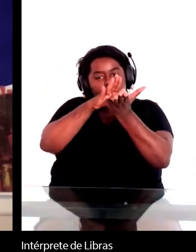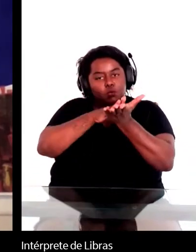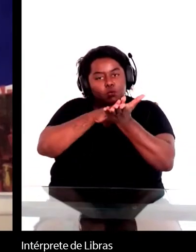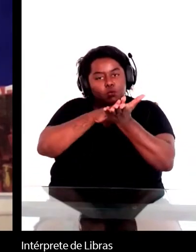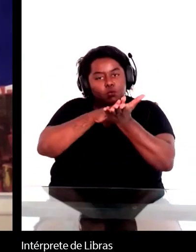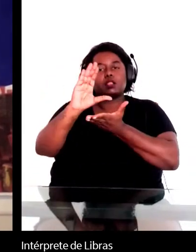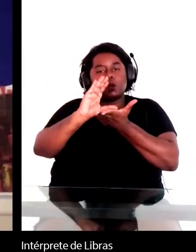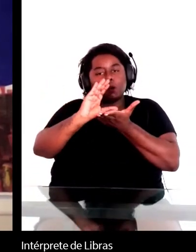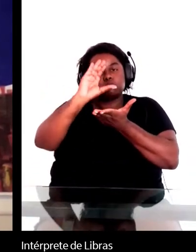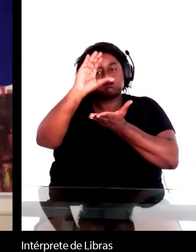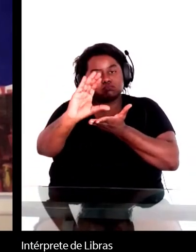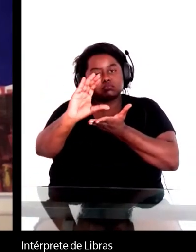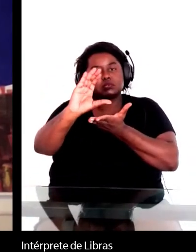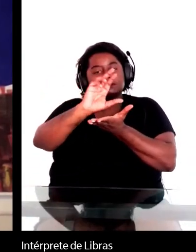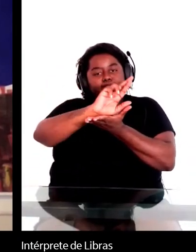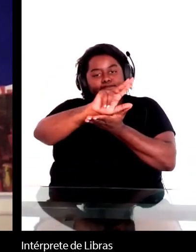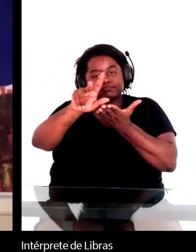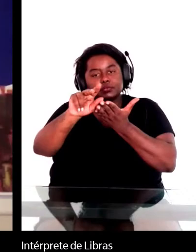maravilhoso